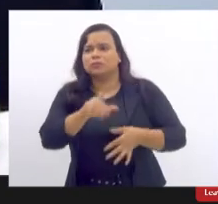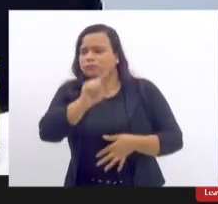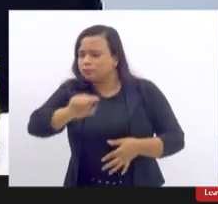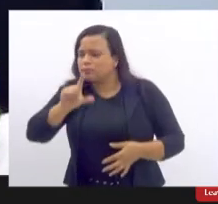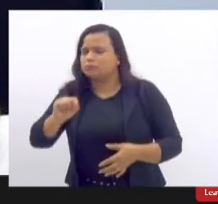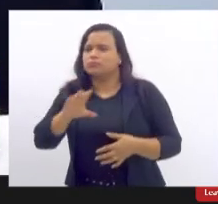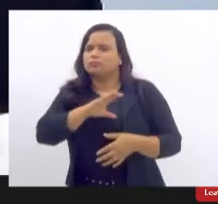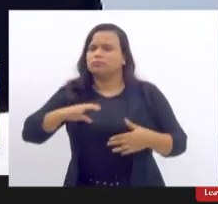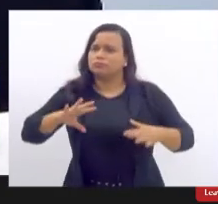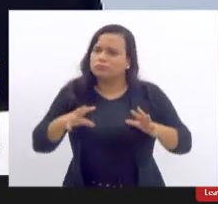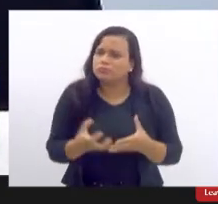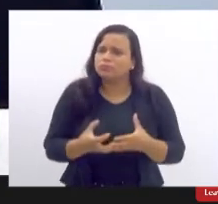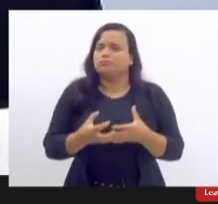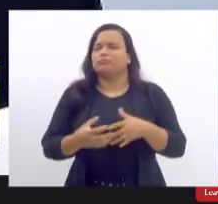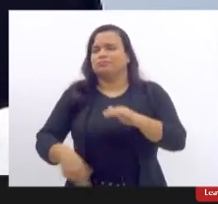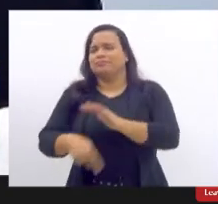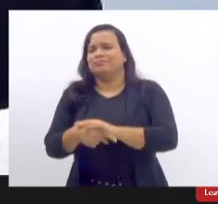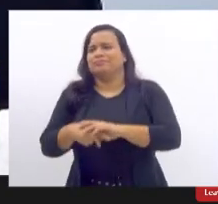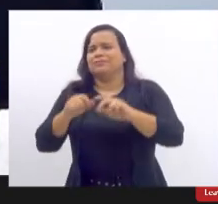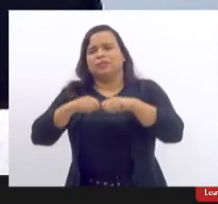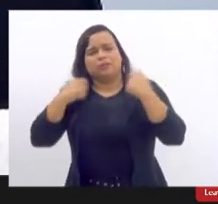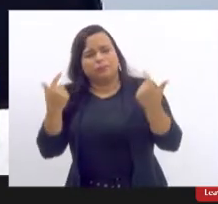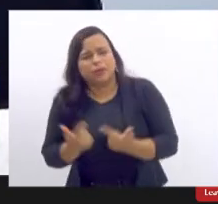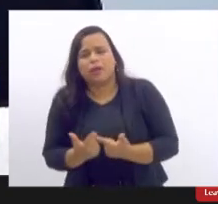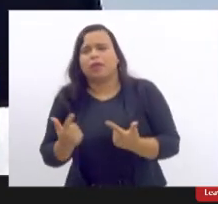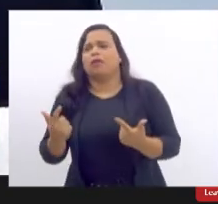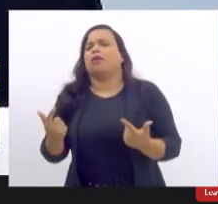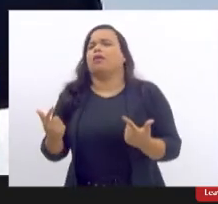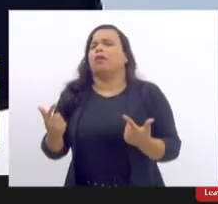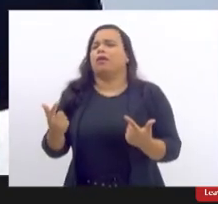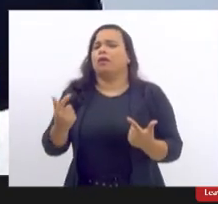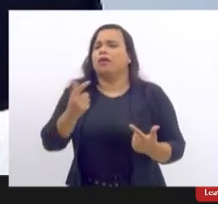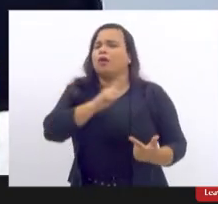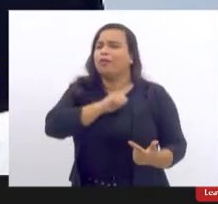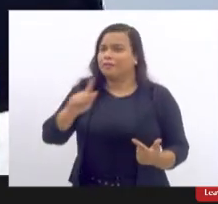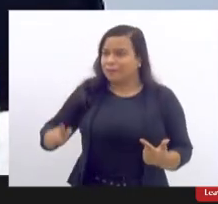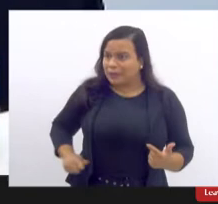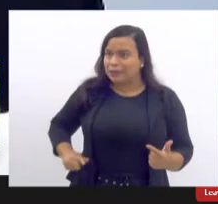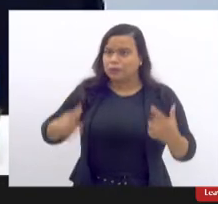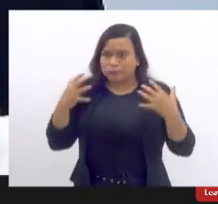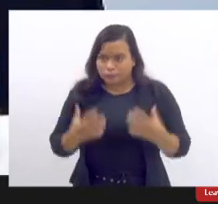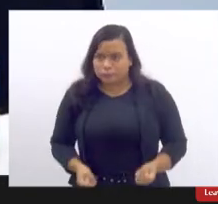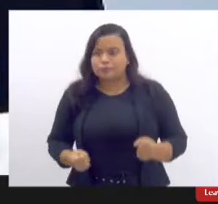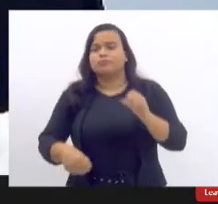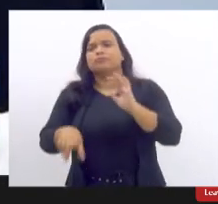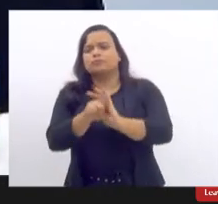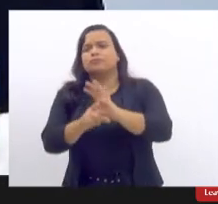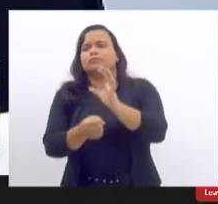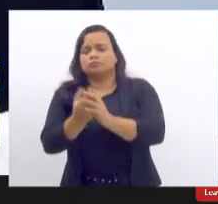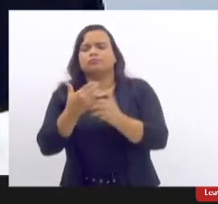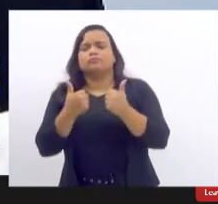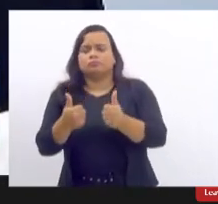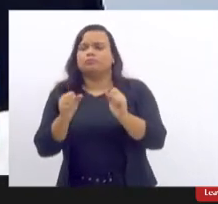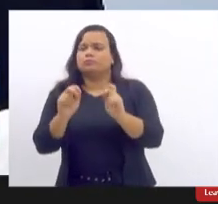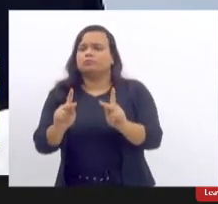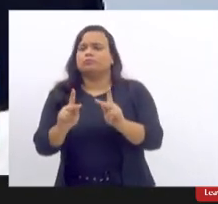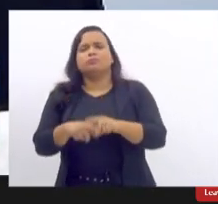comissões assembleia o governador sanciona aí chega um órgão